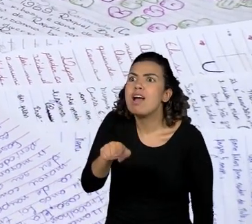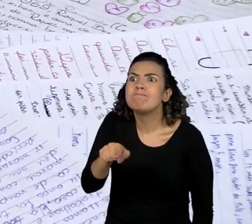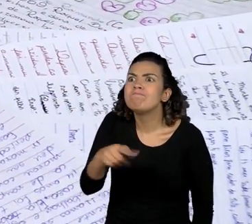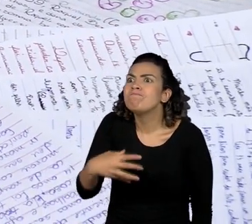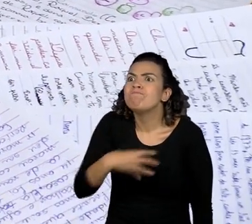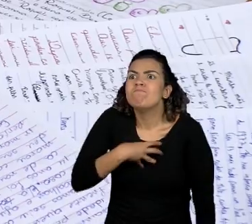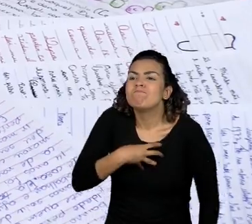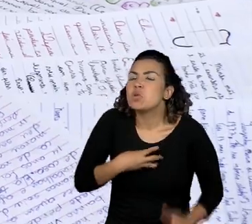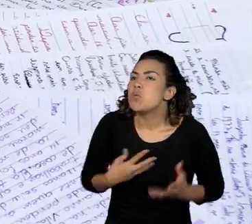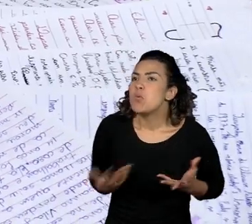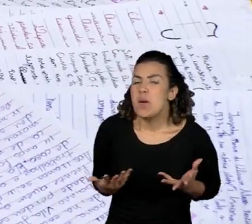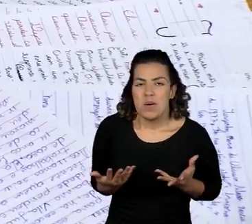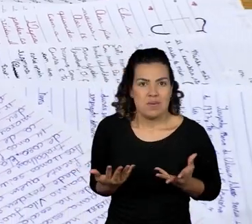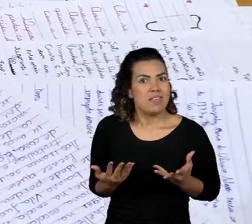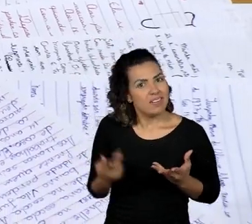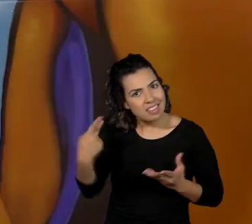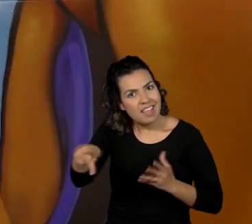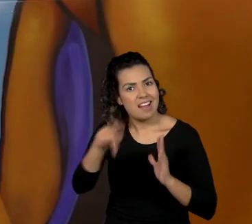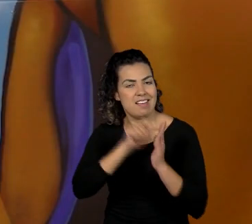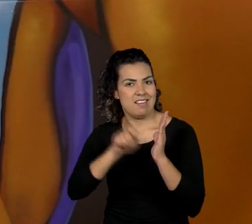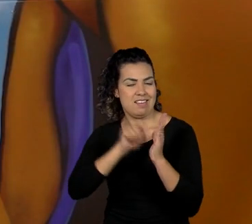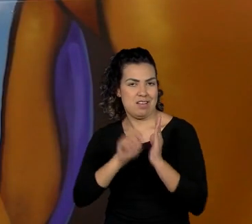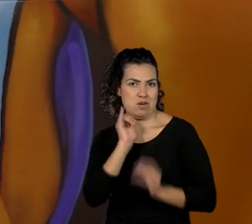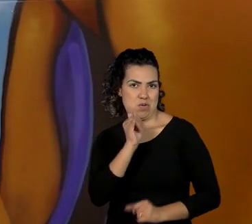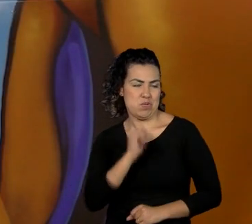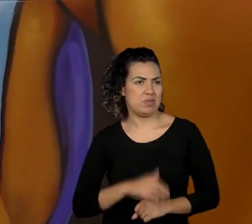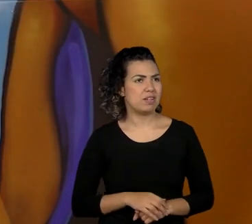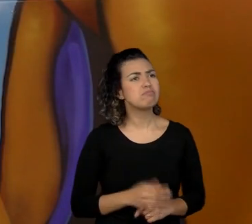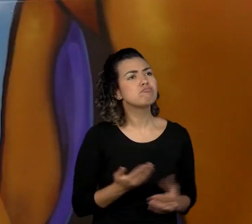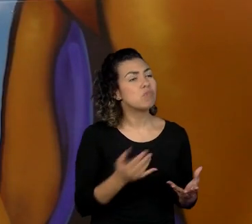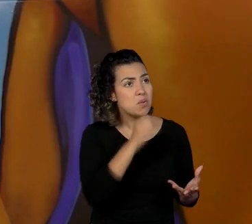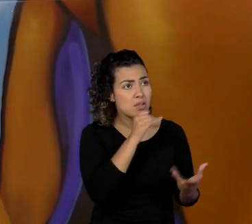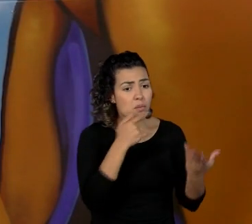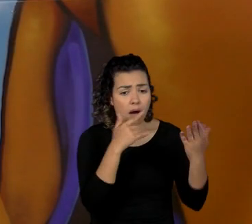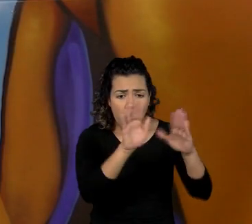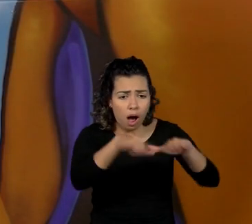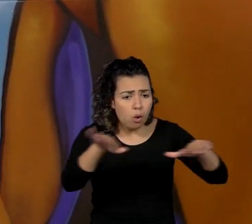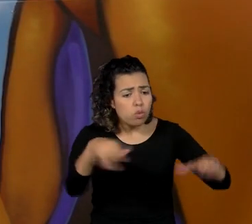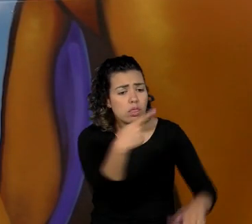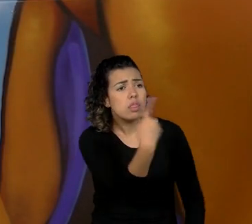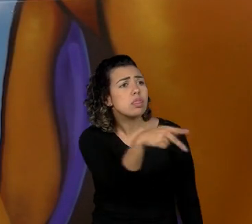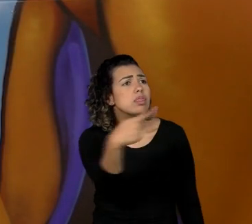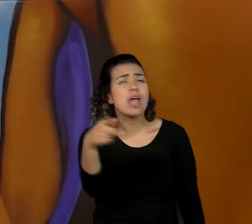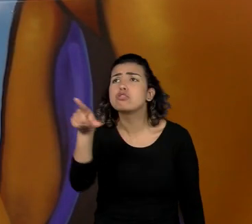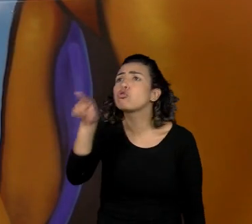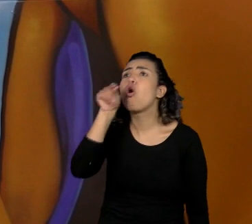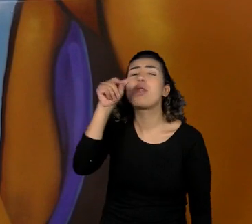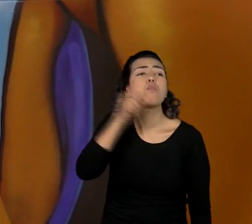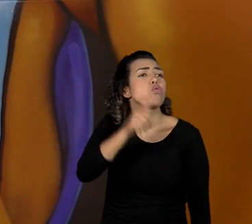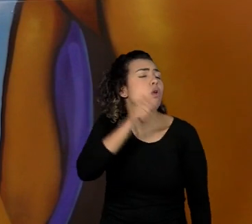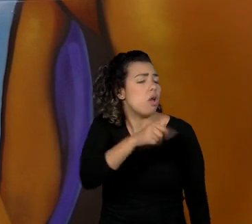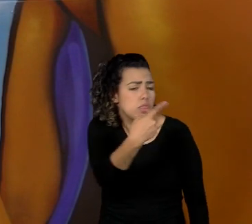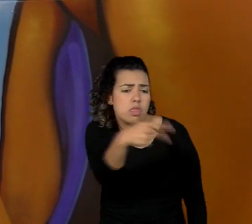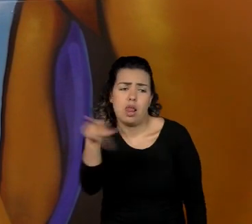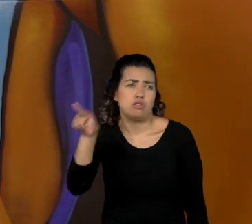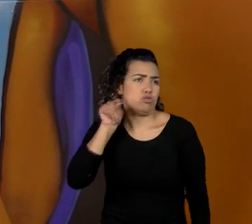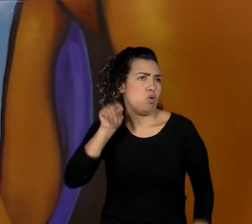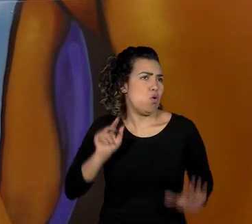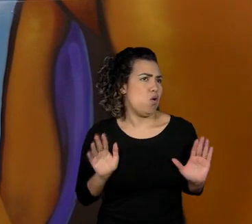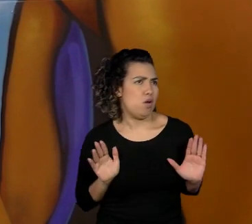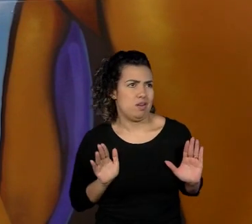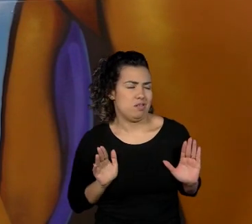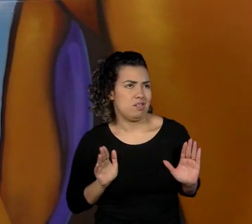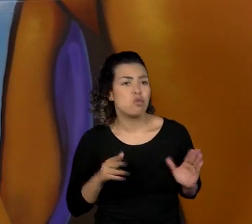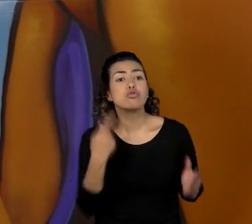São as mulheres que eles e elas, os estudantes, escolheram. Eles elegeram